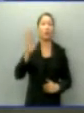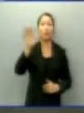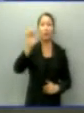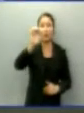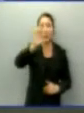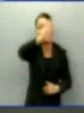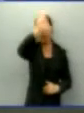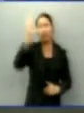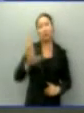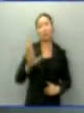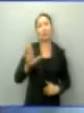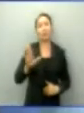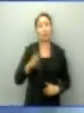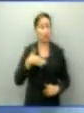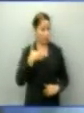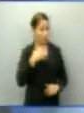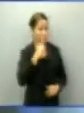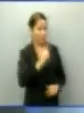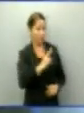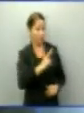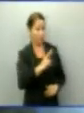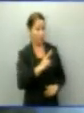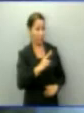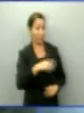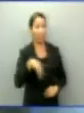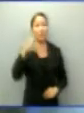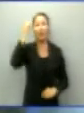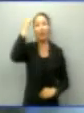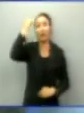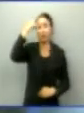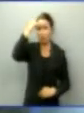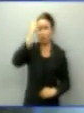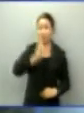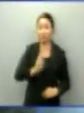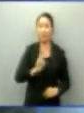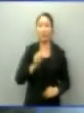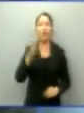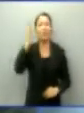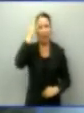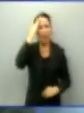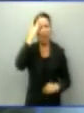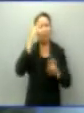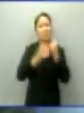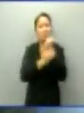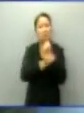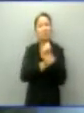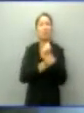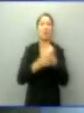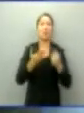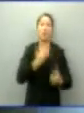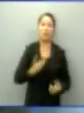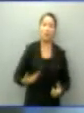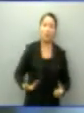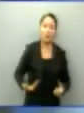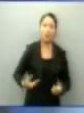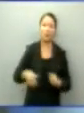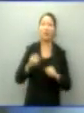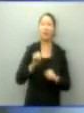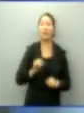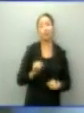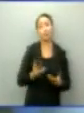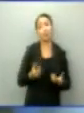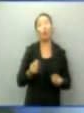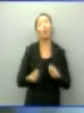satisfeito com a resposta? Não. Sabemos também que a segurança pública, ela se efetiva através